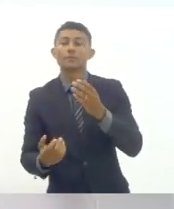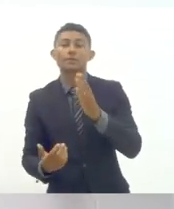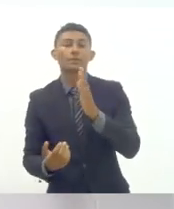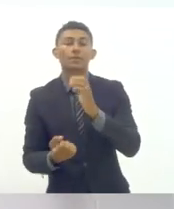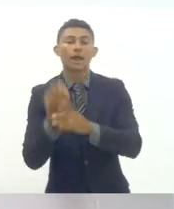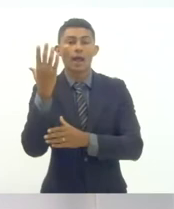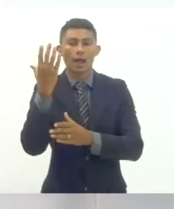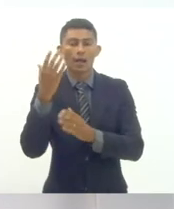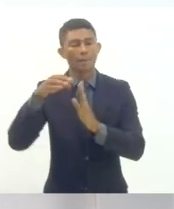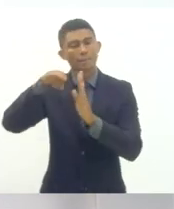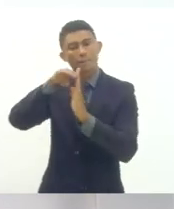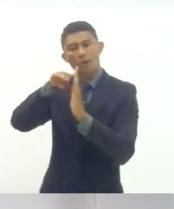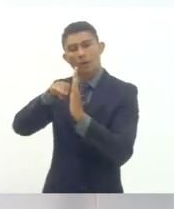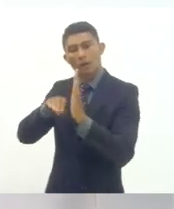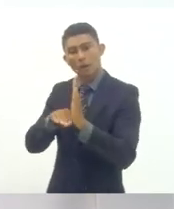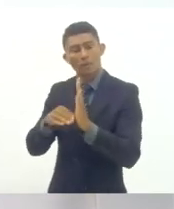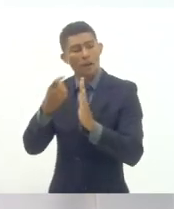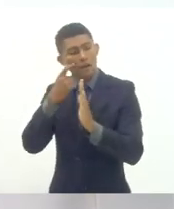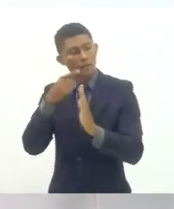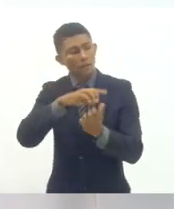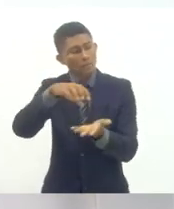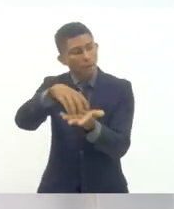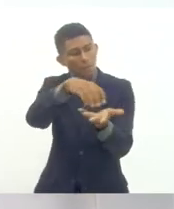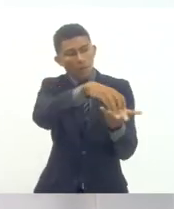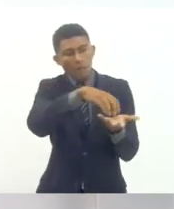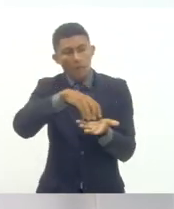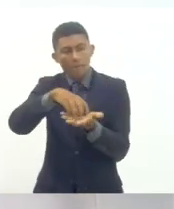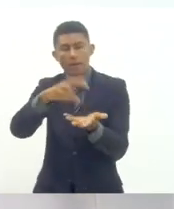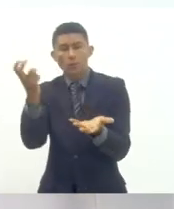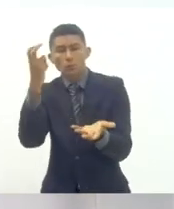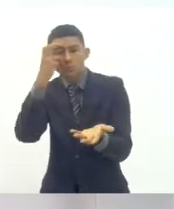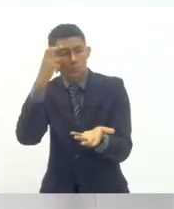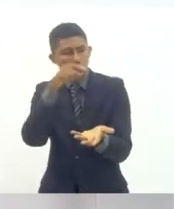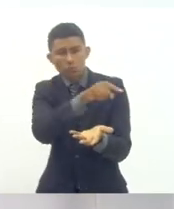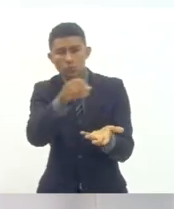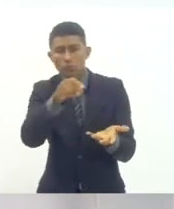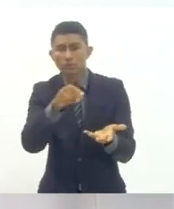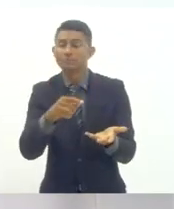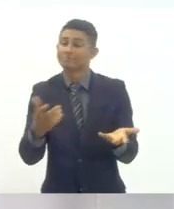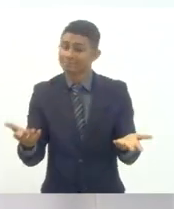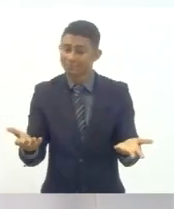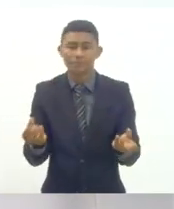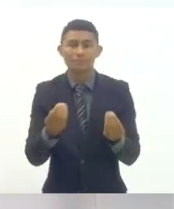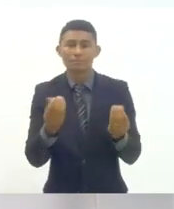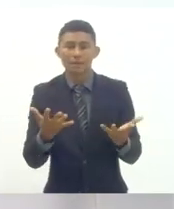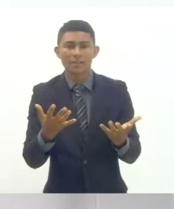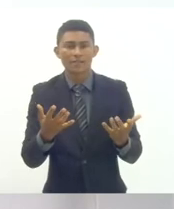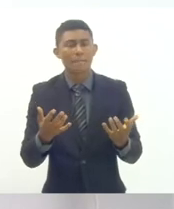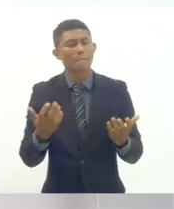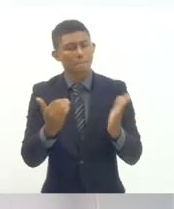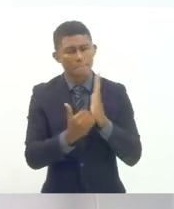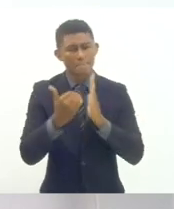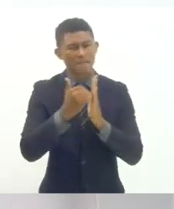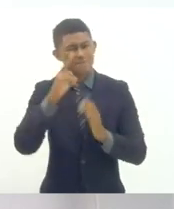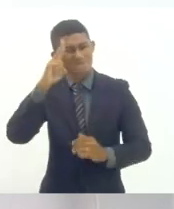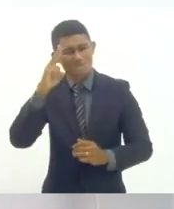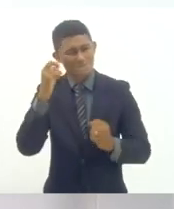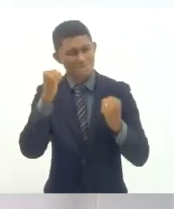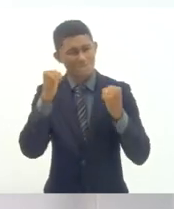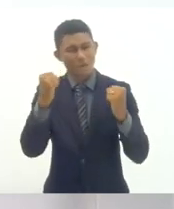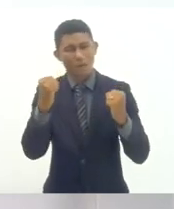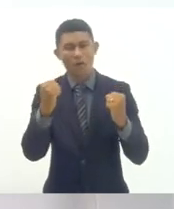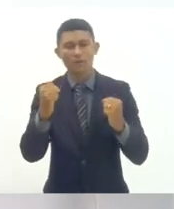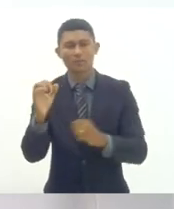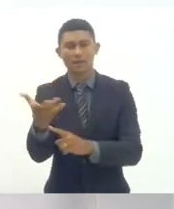a exemplos de outros programas em nível estadual e nacional para o fortalecimento e produção da arte e de artistas